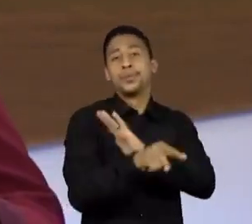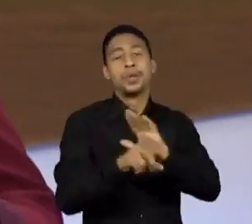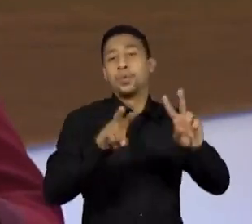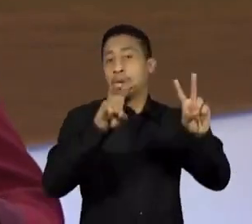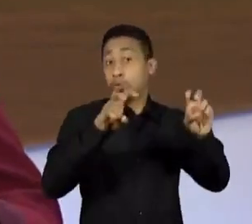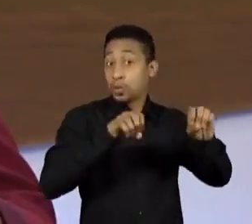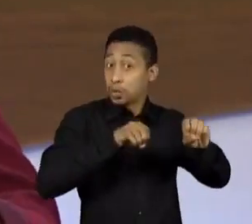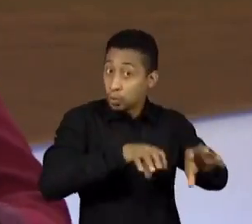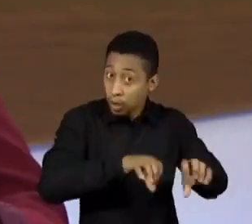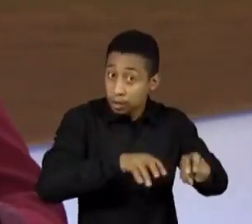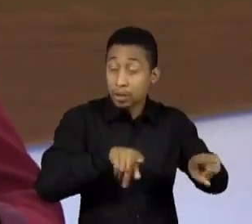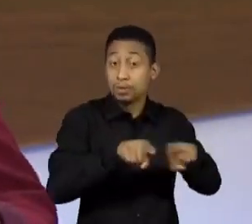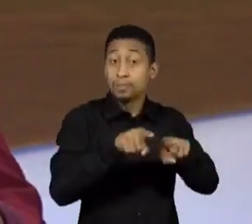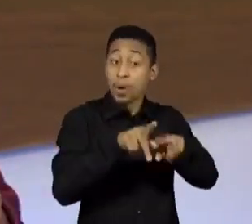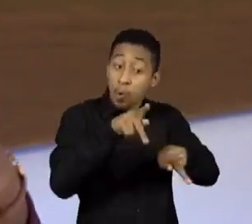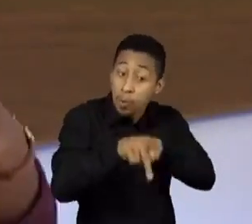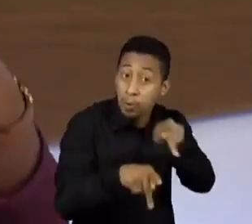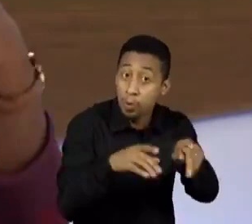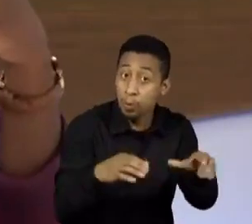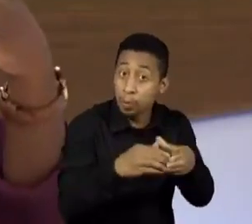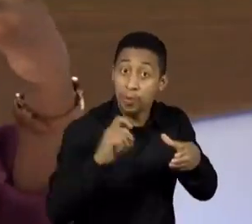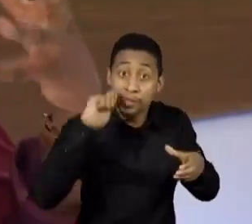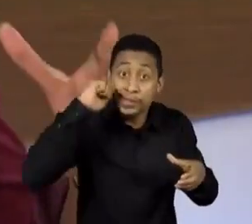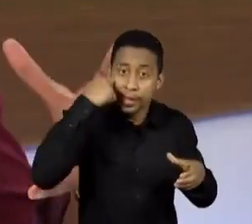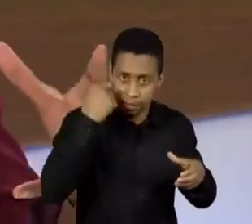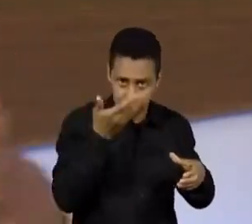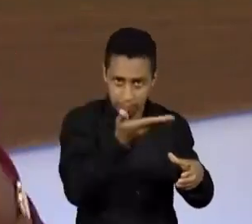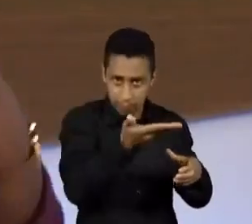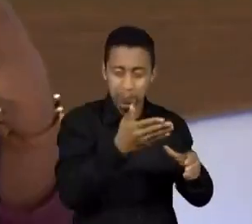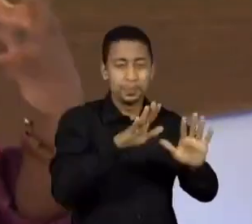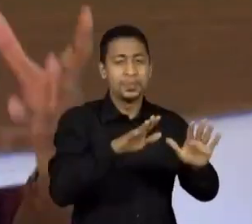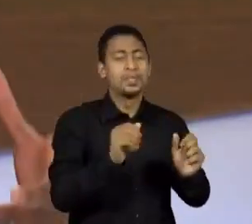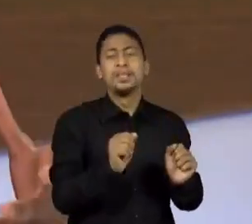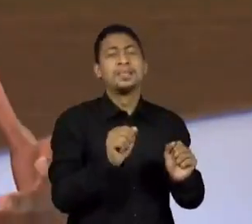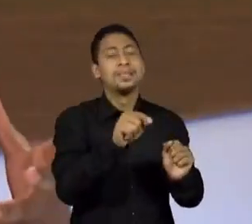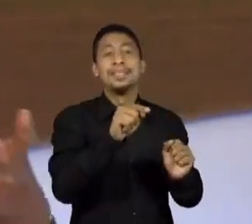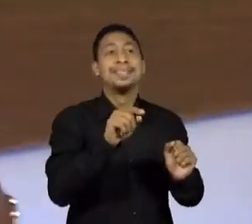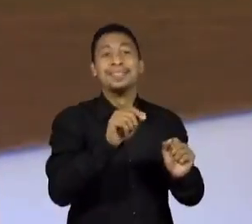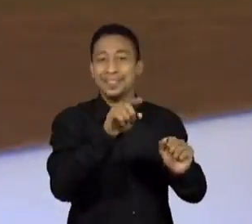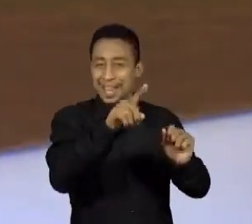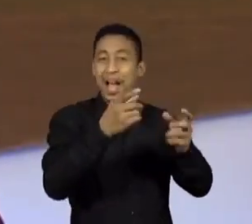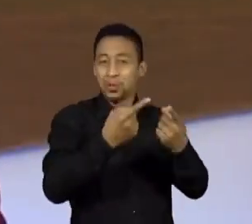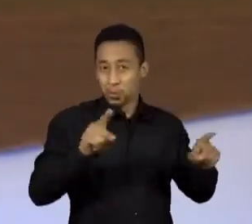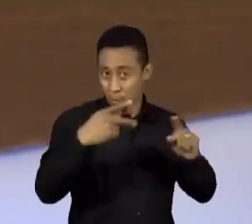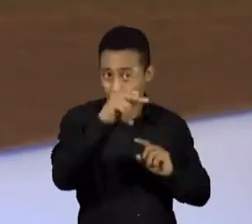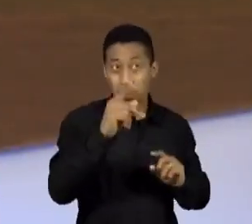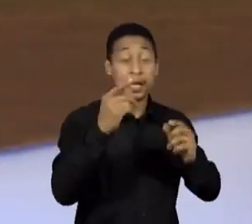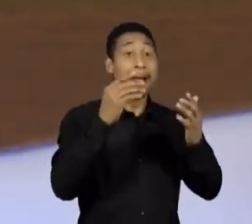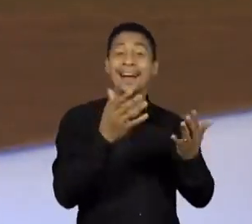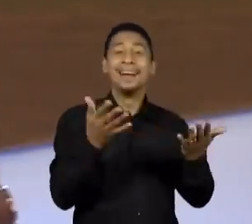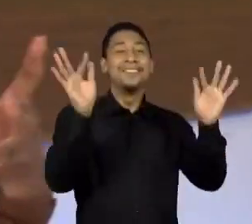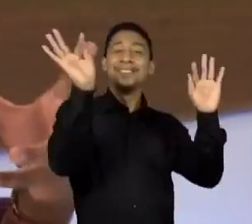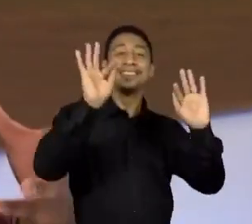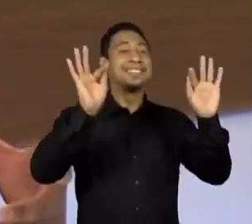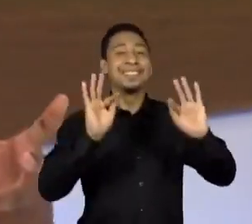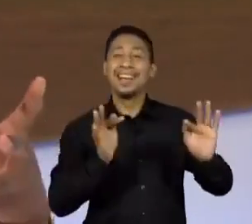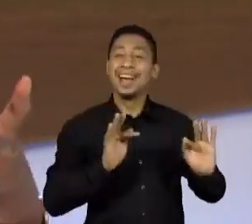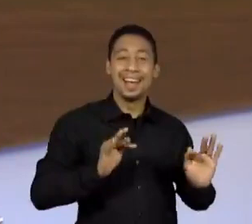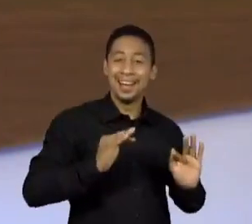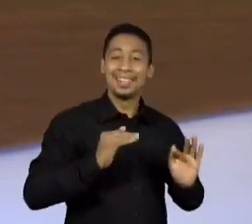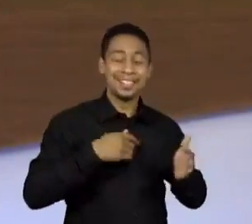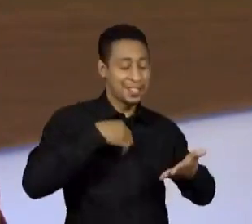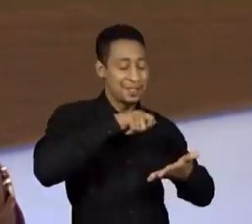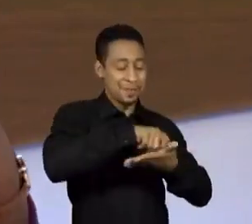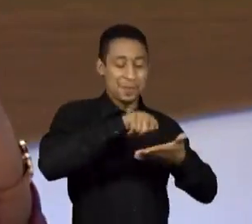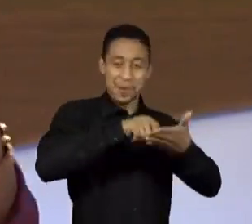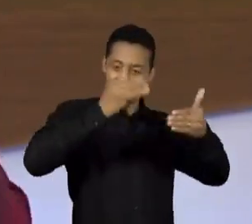educação e a população negra. Martinho, te parafraseando, que felicidade passou no vestibular. Aos 79 anos